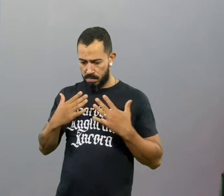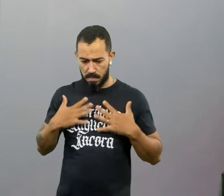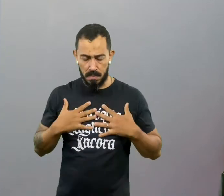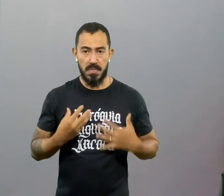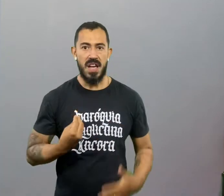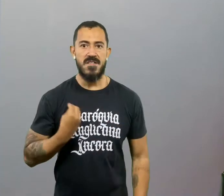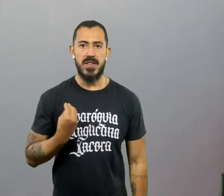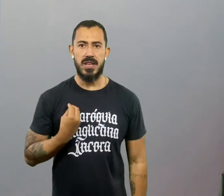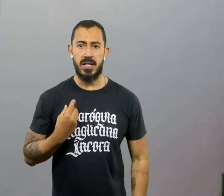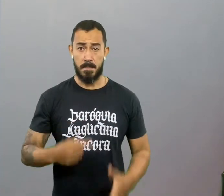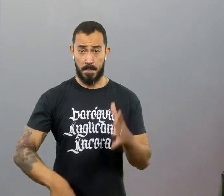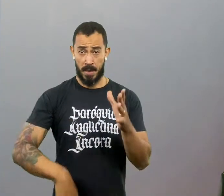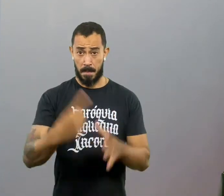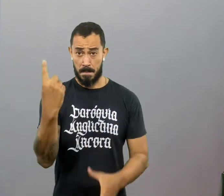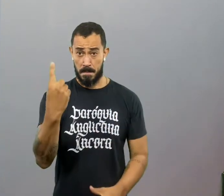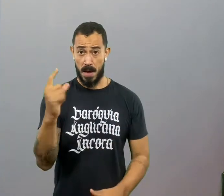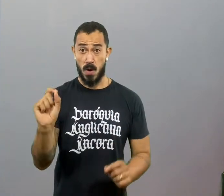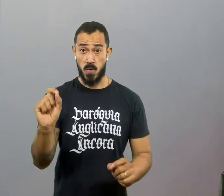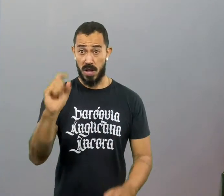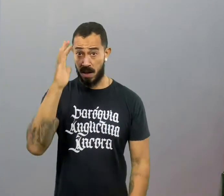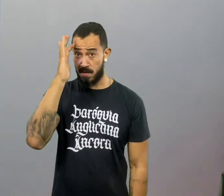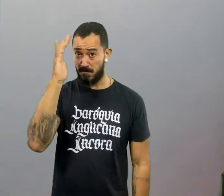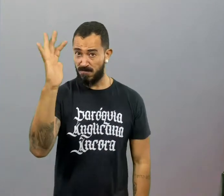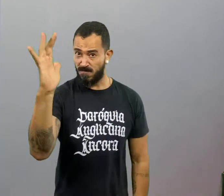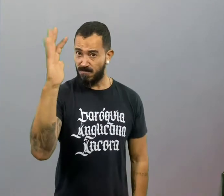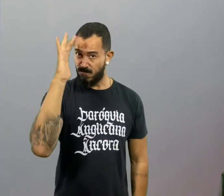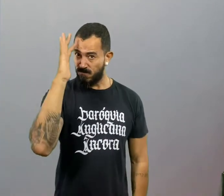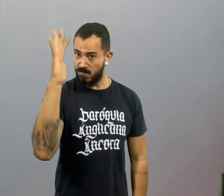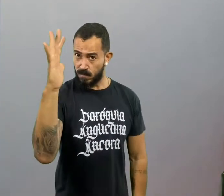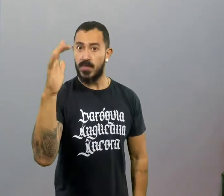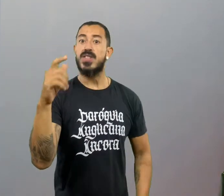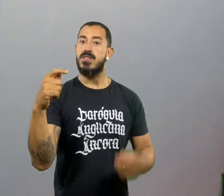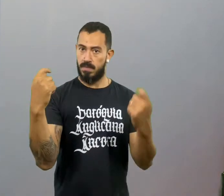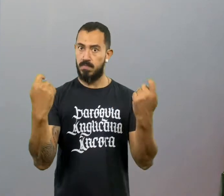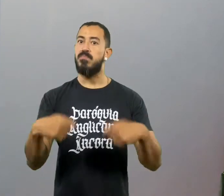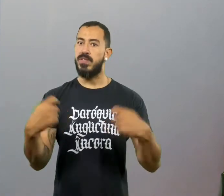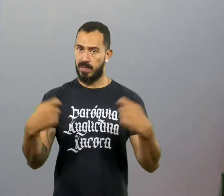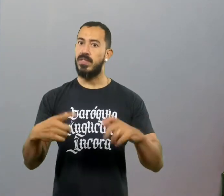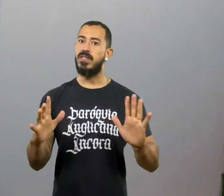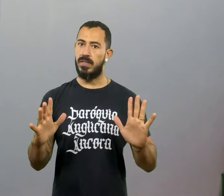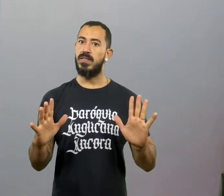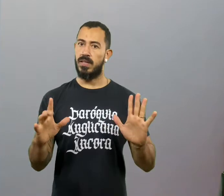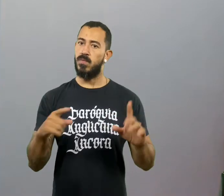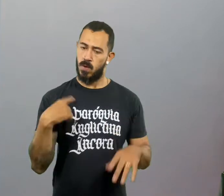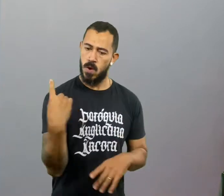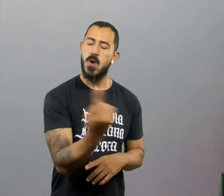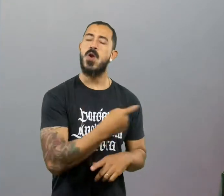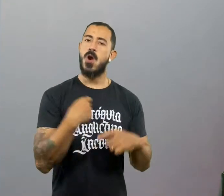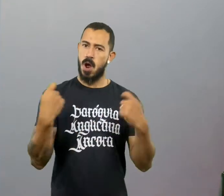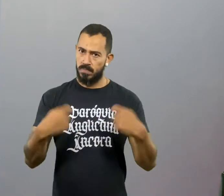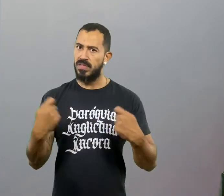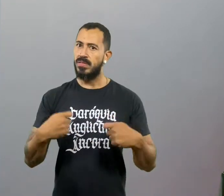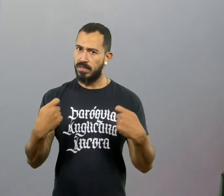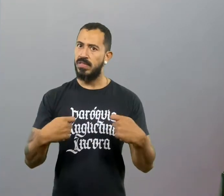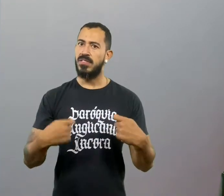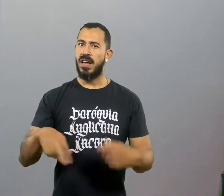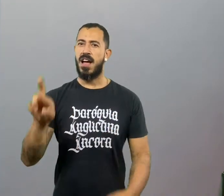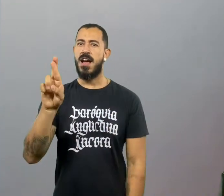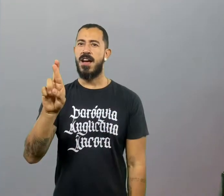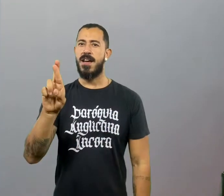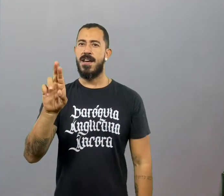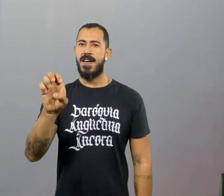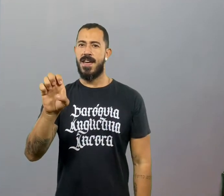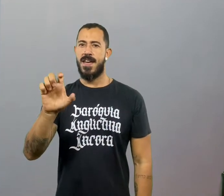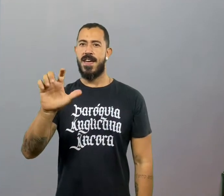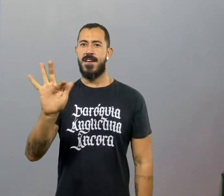A primeira coisa é a reflexão. Uma vida que vale a pena ser vivida é uma vida cheia de reflexões. A